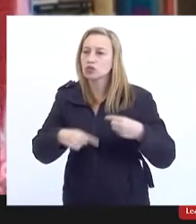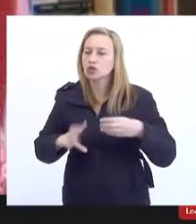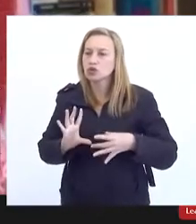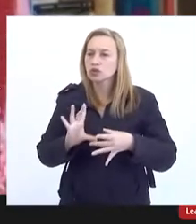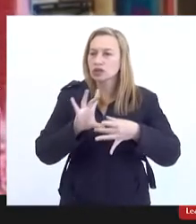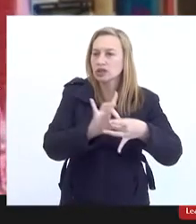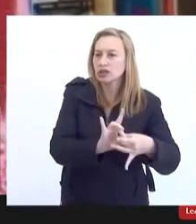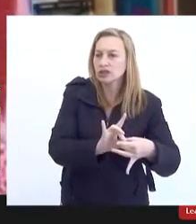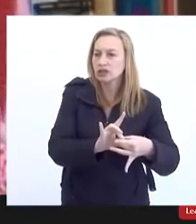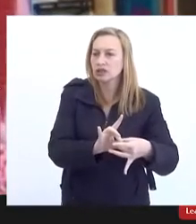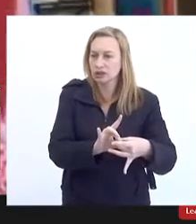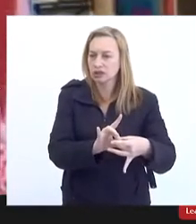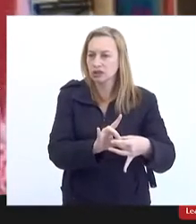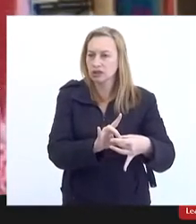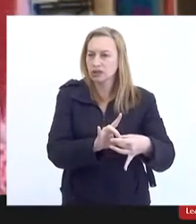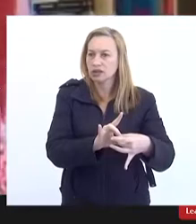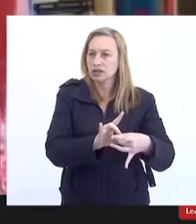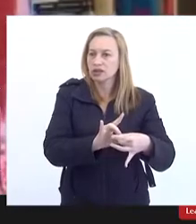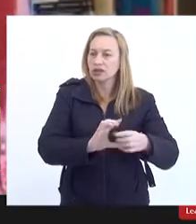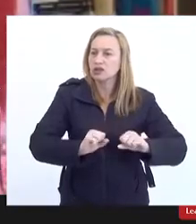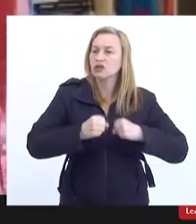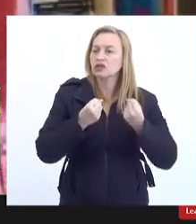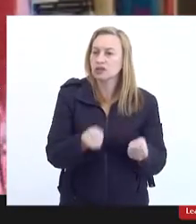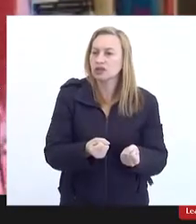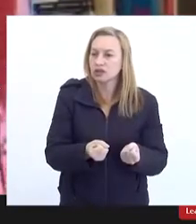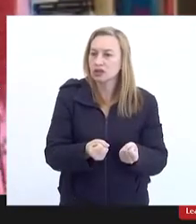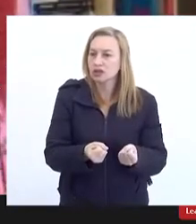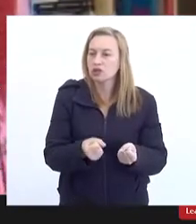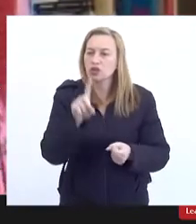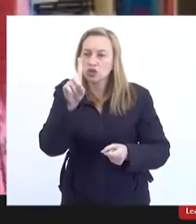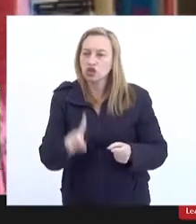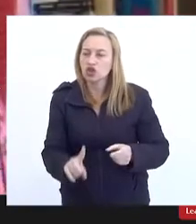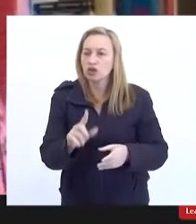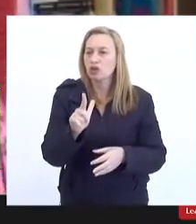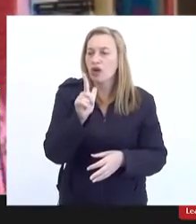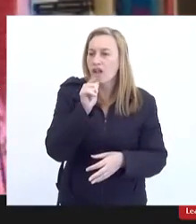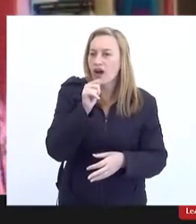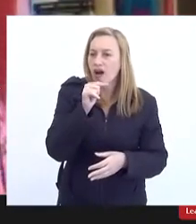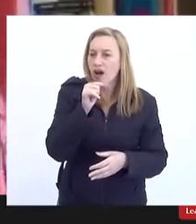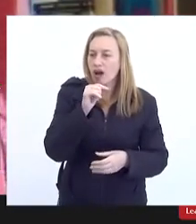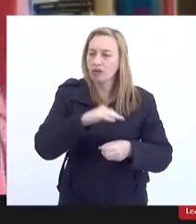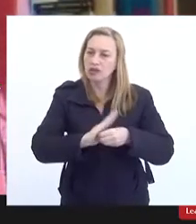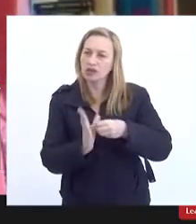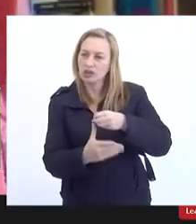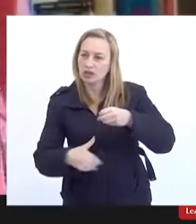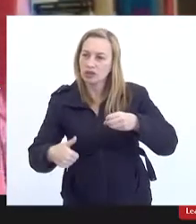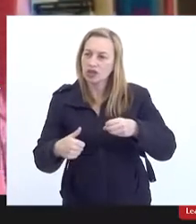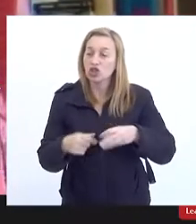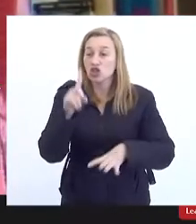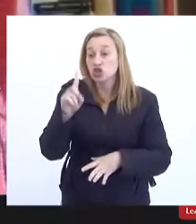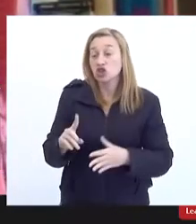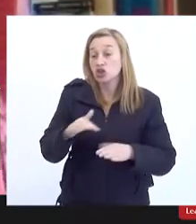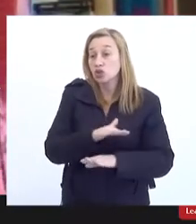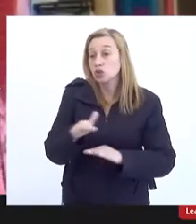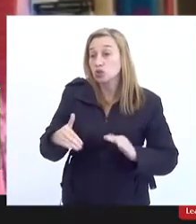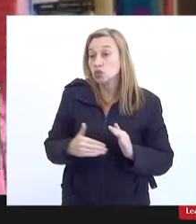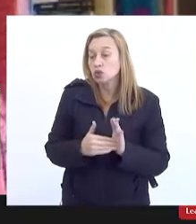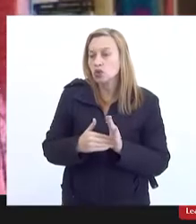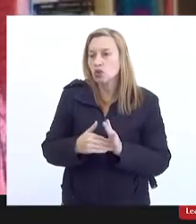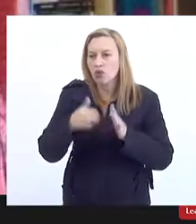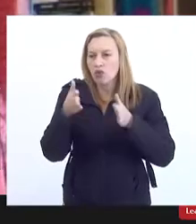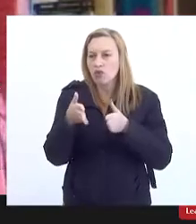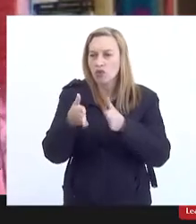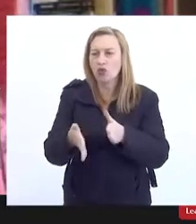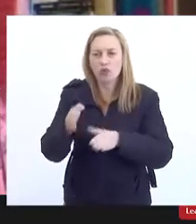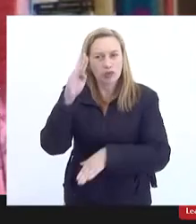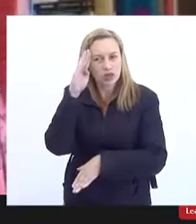fluminense e defender o direito à água, ao saneamento básico como direito de todos e como elemento central